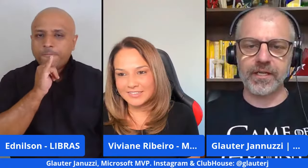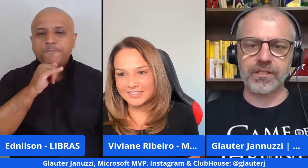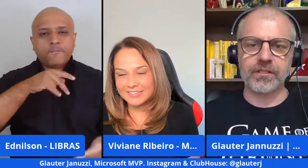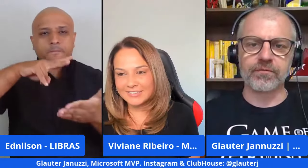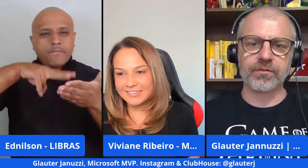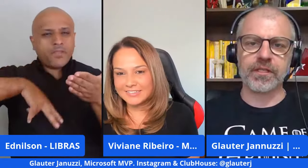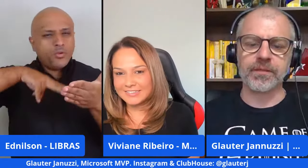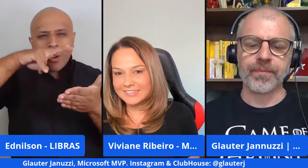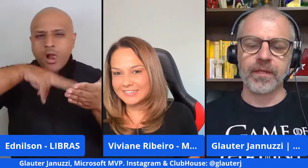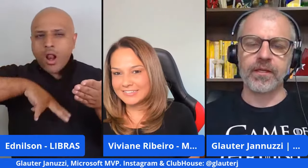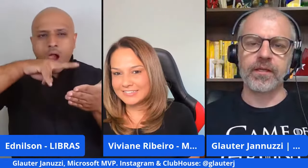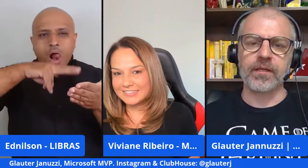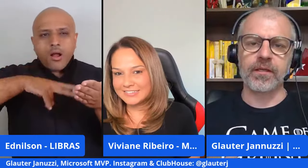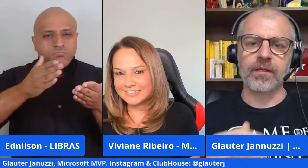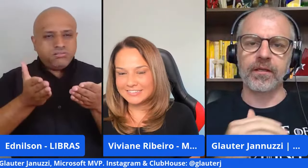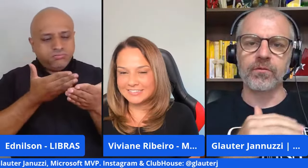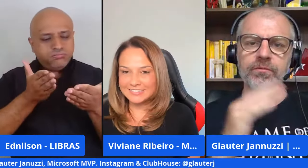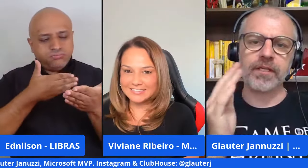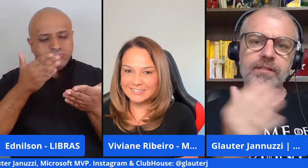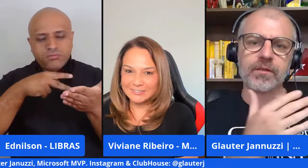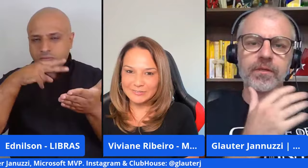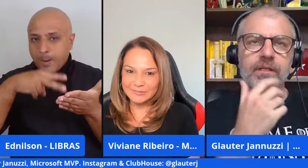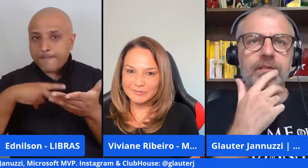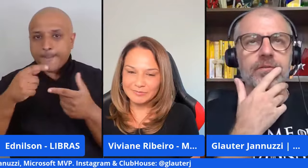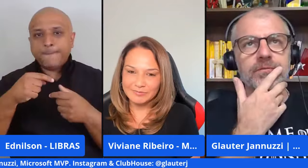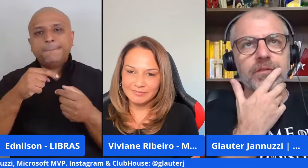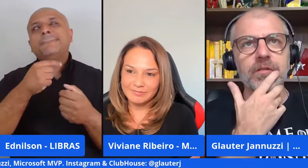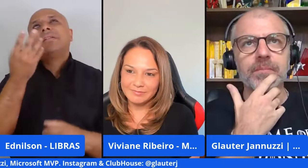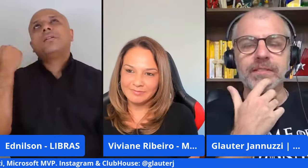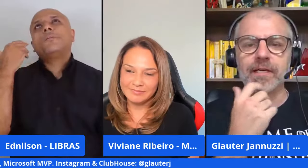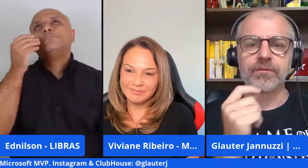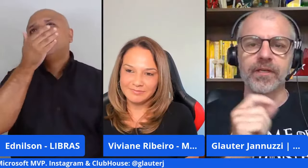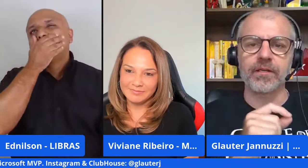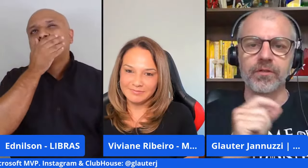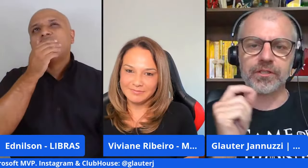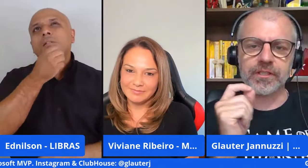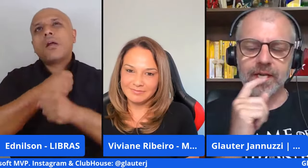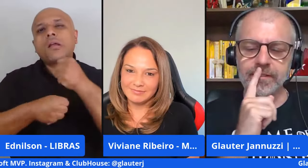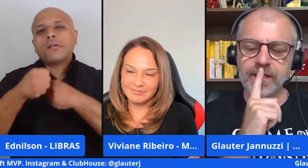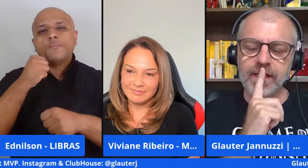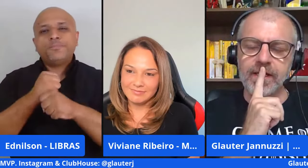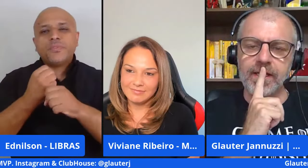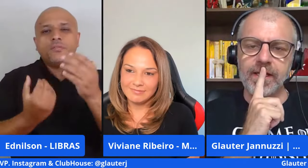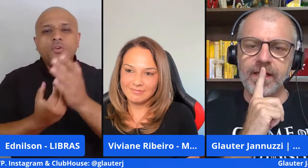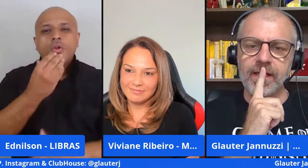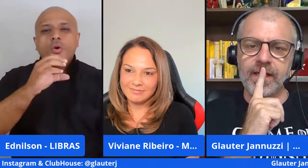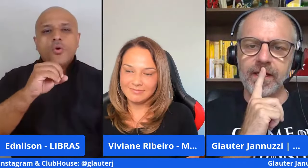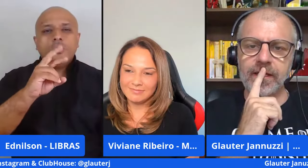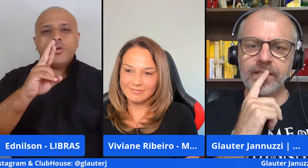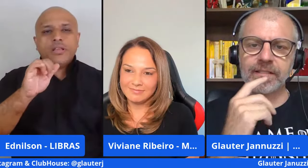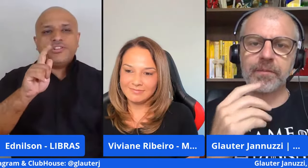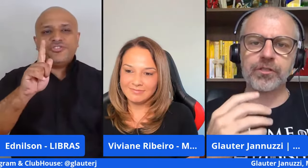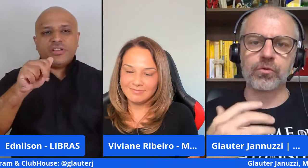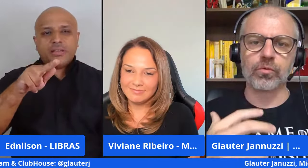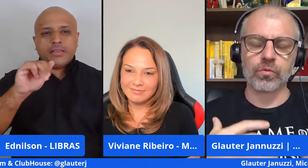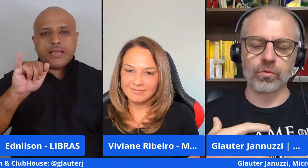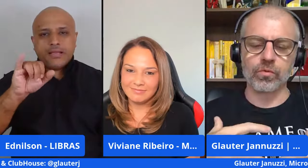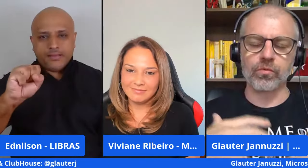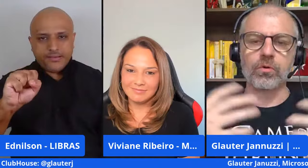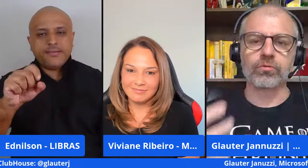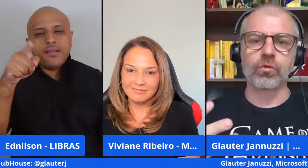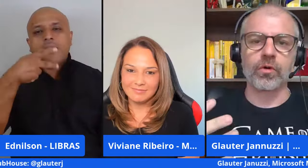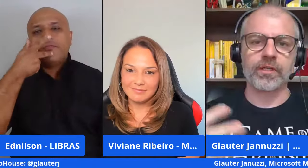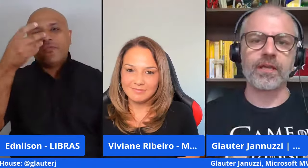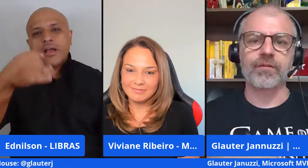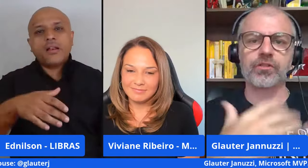voraz de livros e um deles que eu li no ano passado aquele Originais ele exatamente o